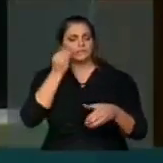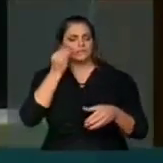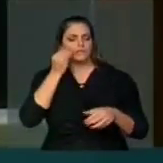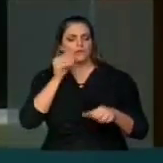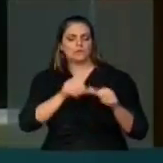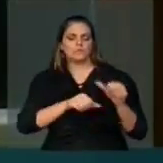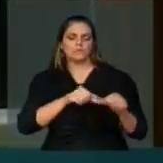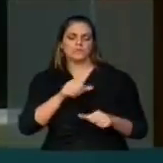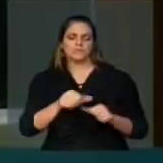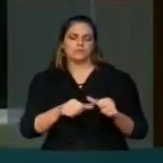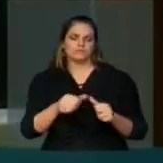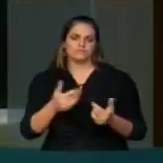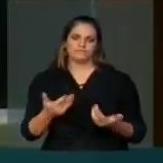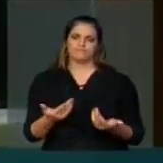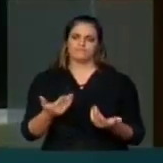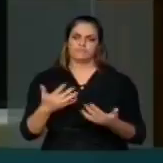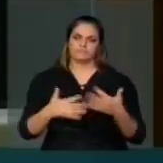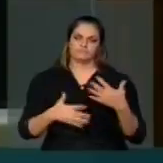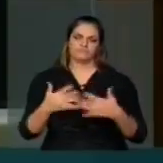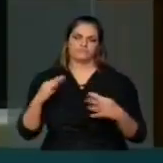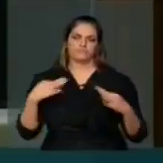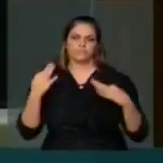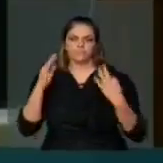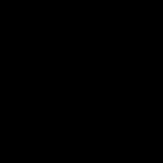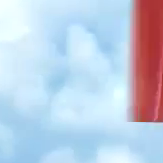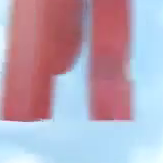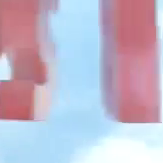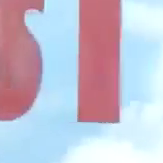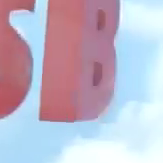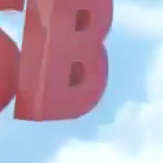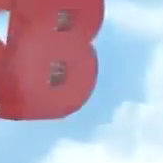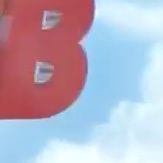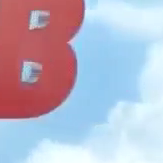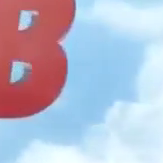à mobilidade das pessoas e ao turismo do Brasil. Muito obrigado.